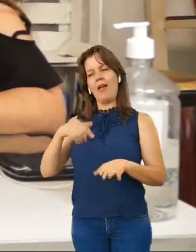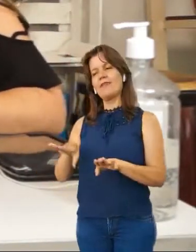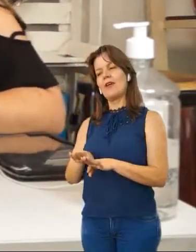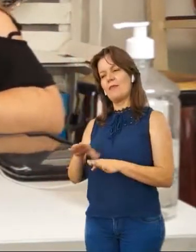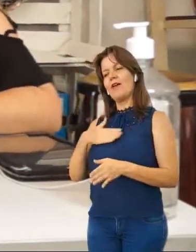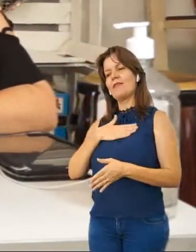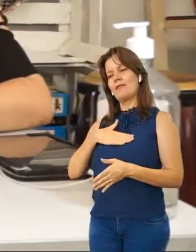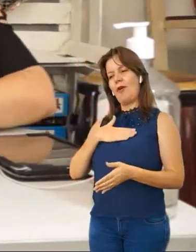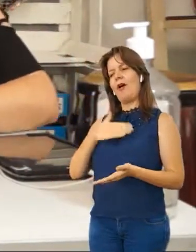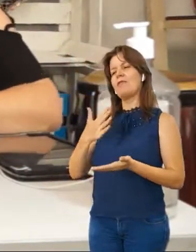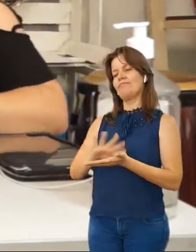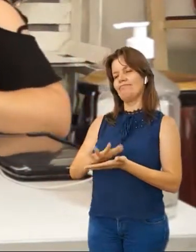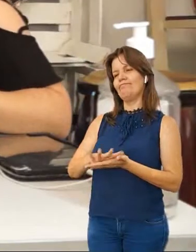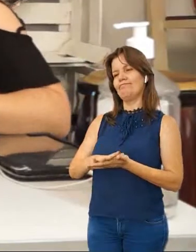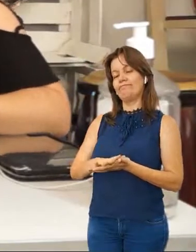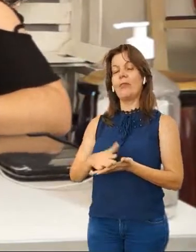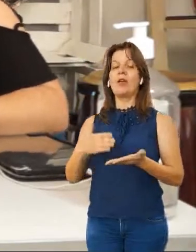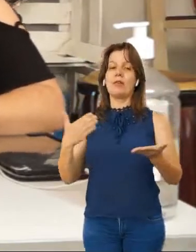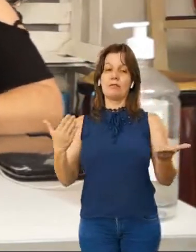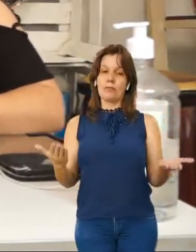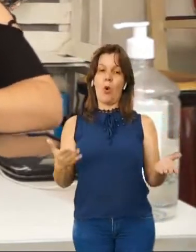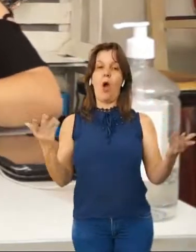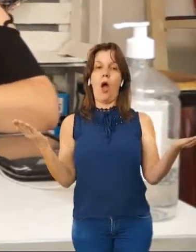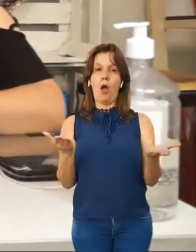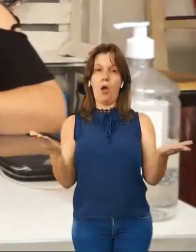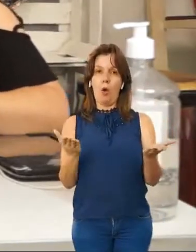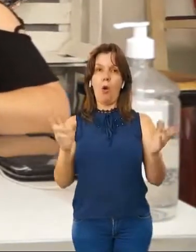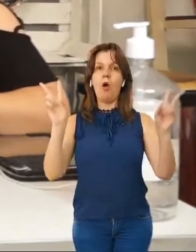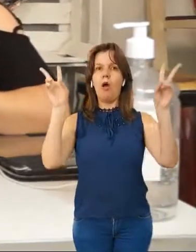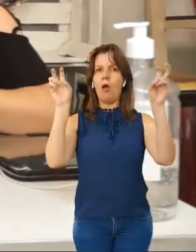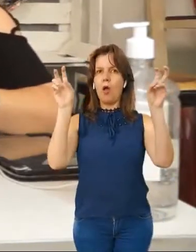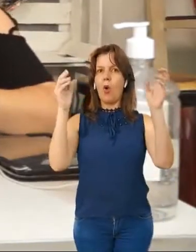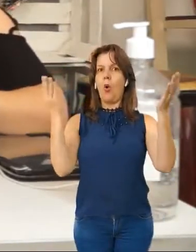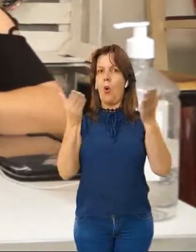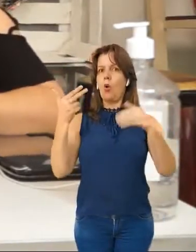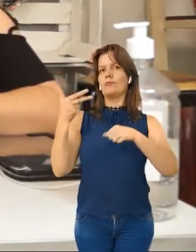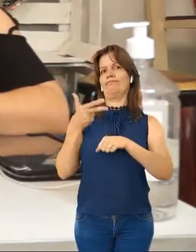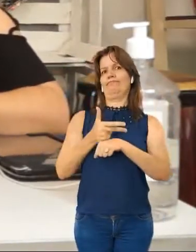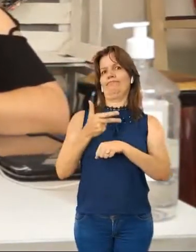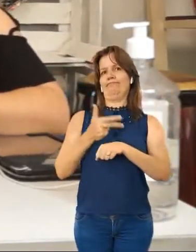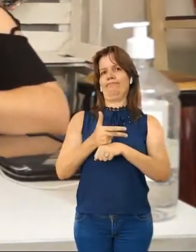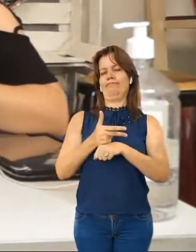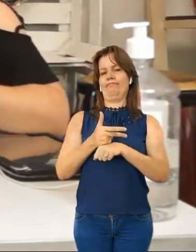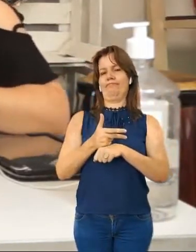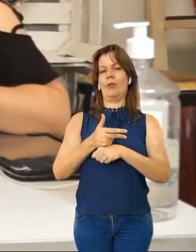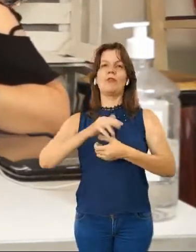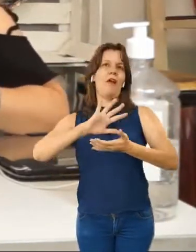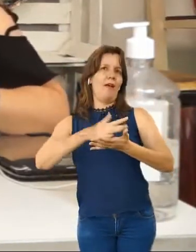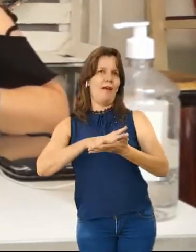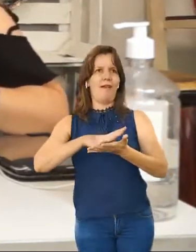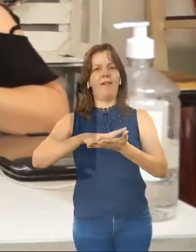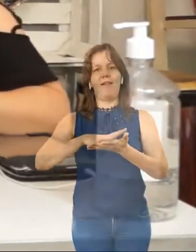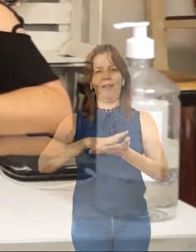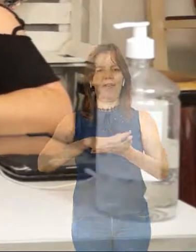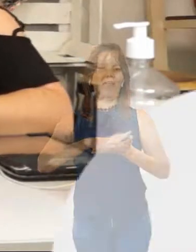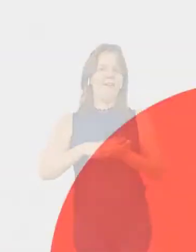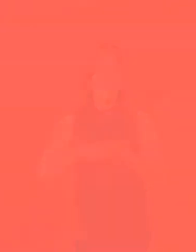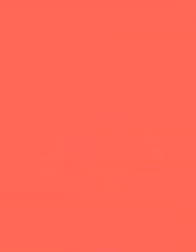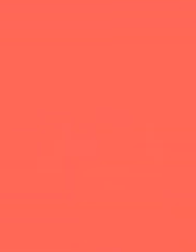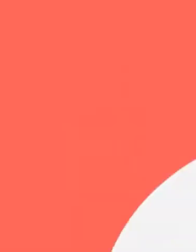também gosto muito de samba, viu? E é justamente sobre isso que vamos falar no vídeo de hoje. O samba!